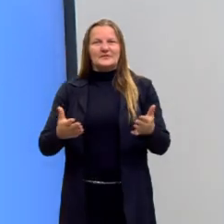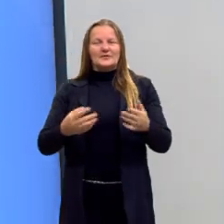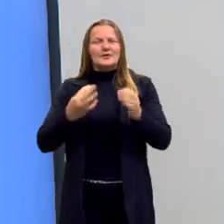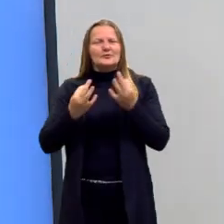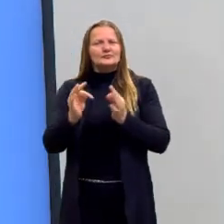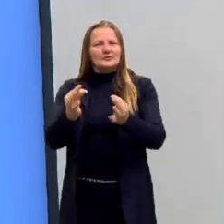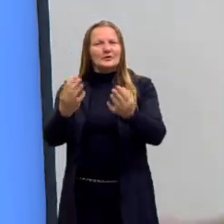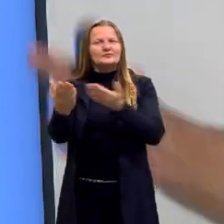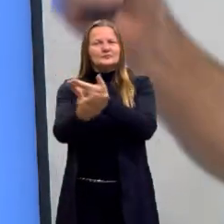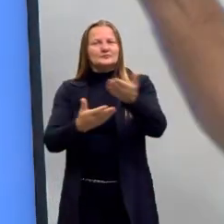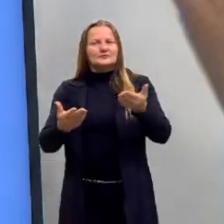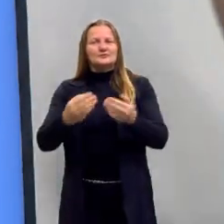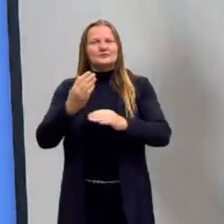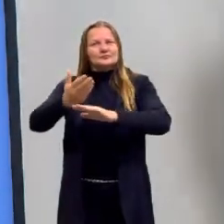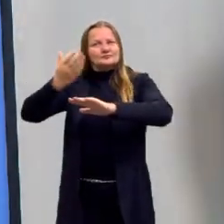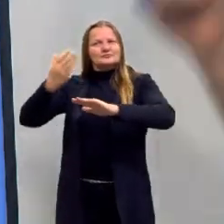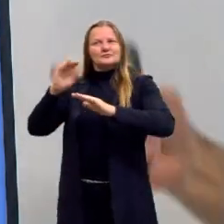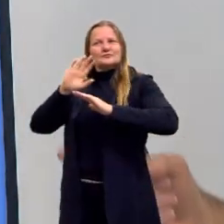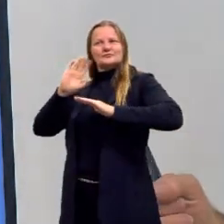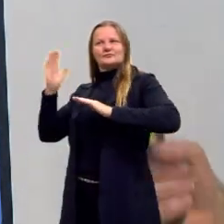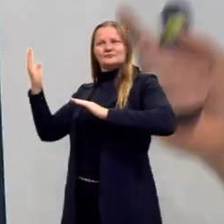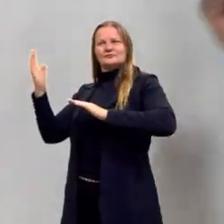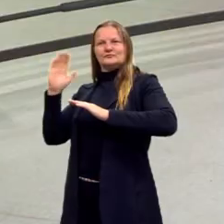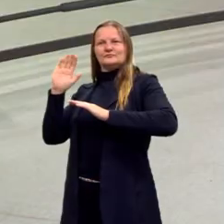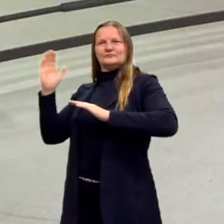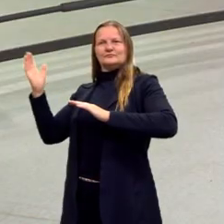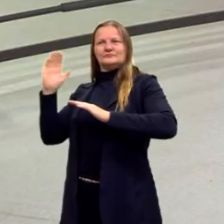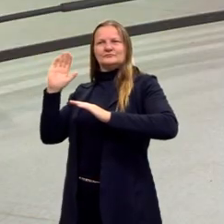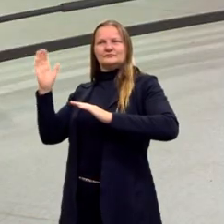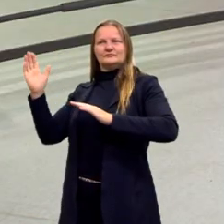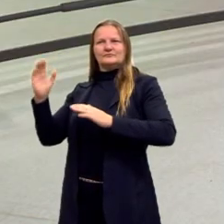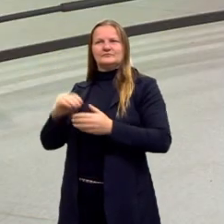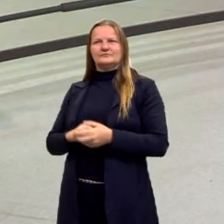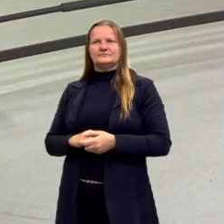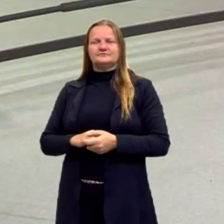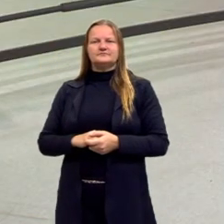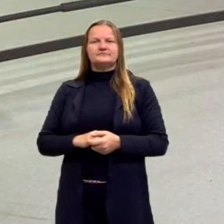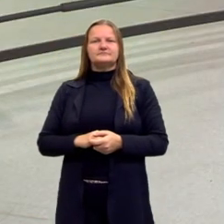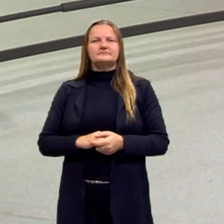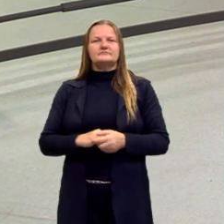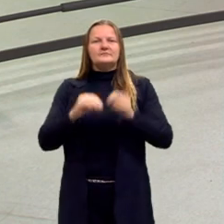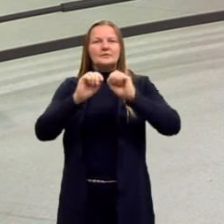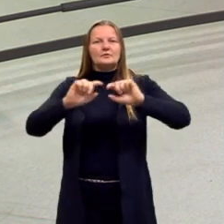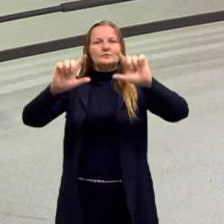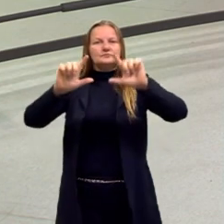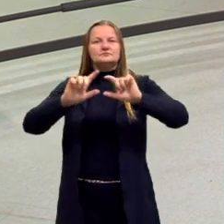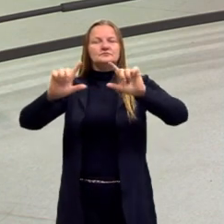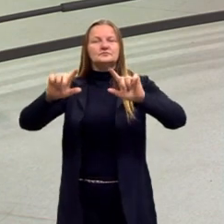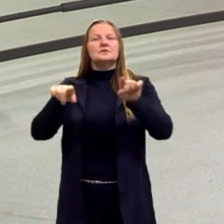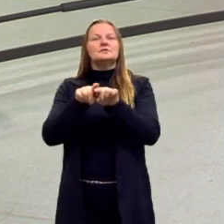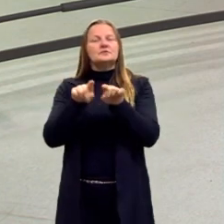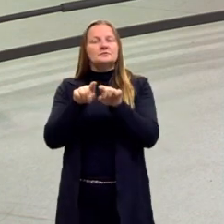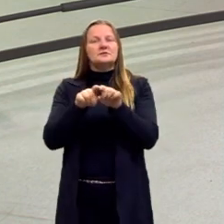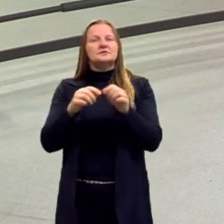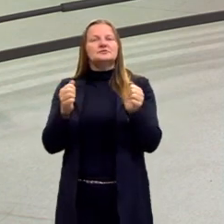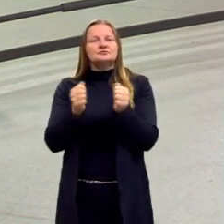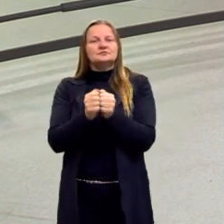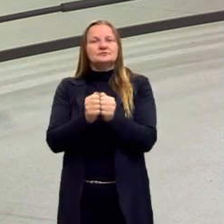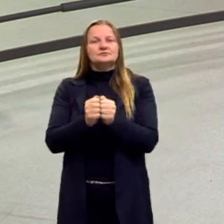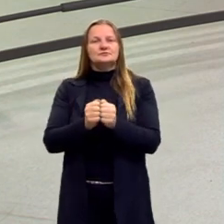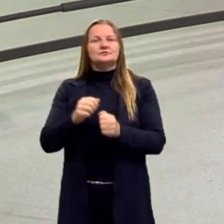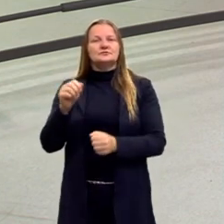técnica. Atrás de mim tem um quadro, onde são colocados os slides, a exibição dos slides. E também conosco estão